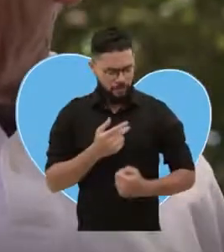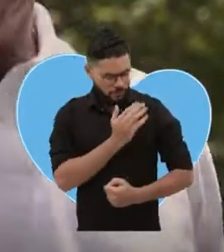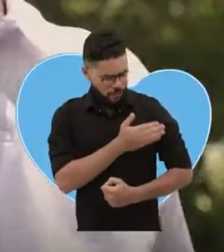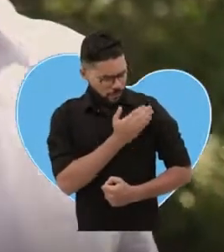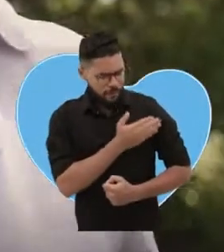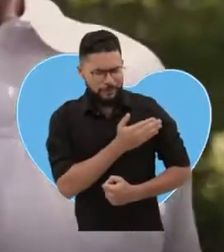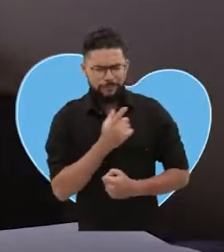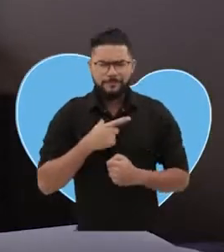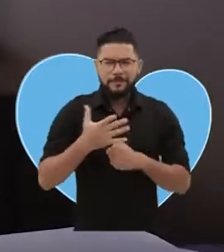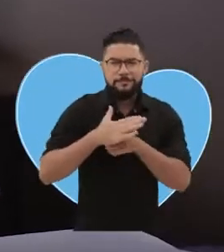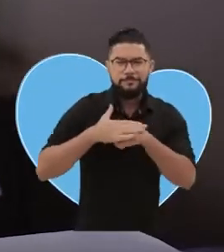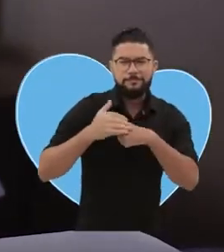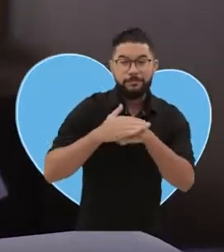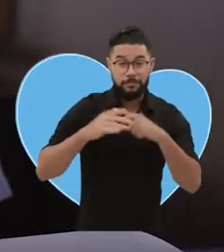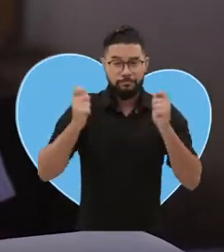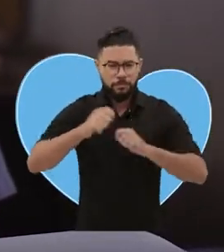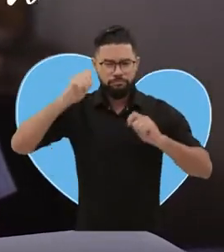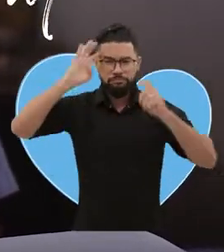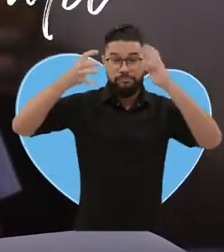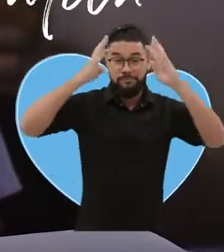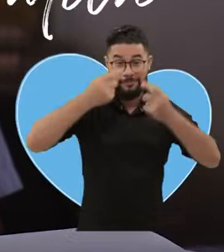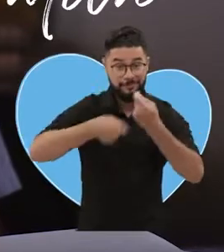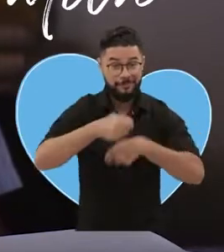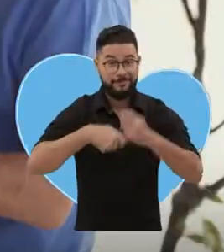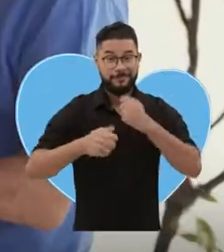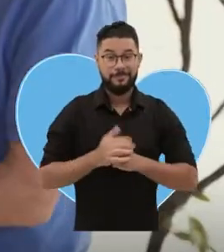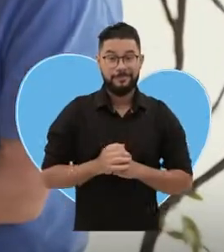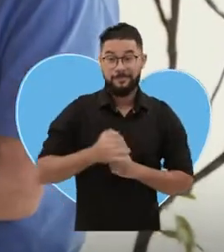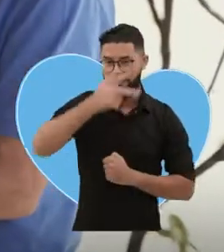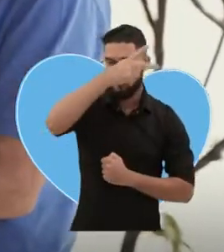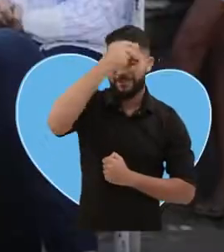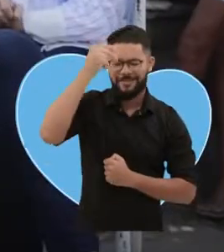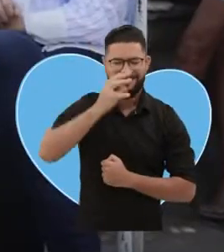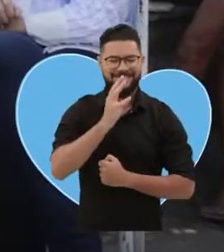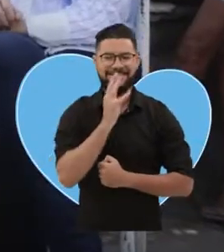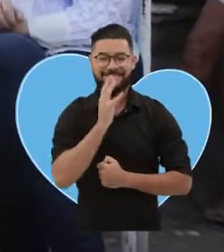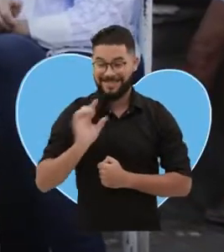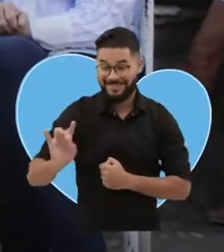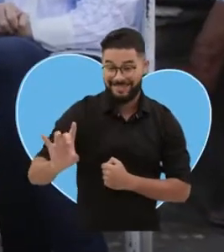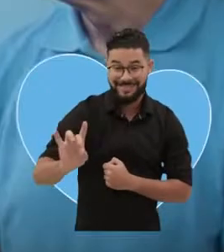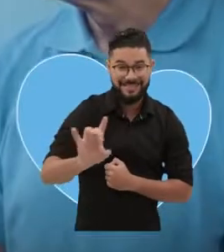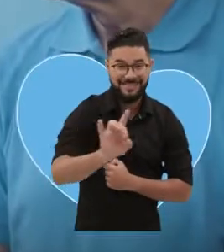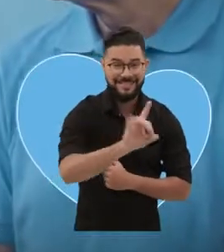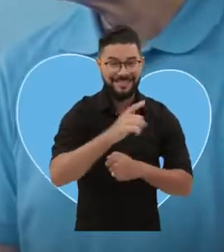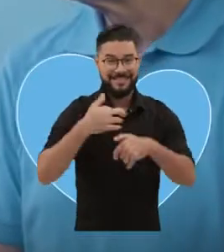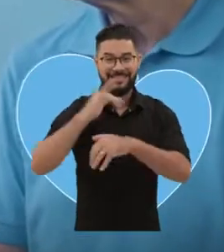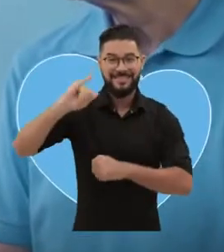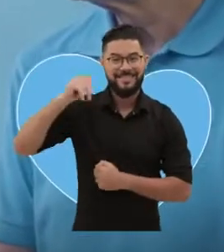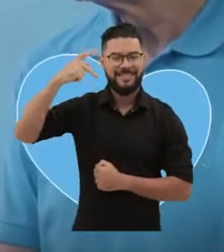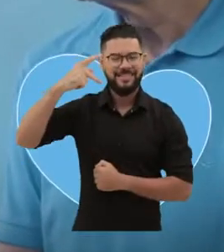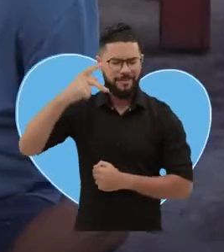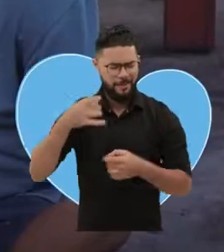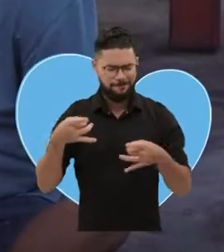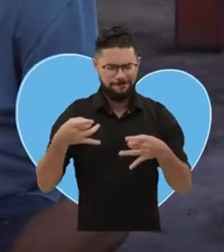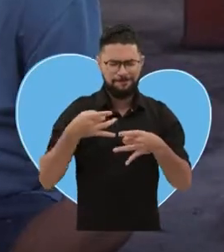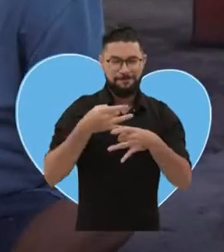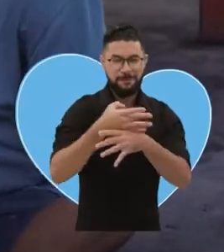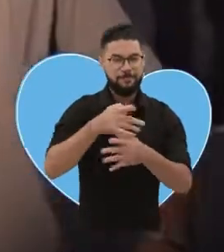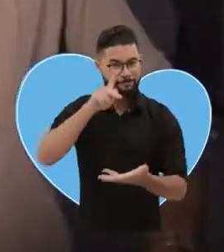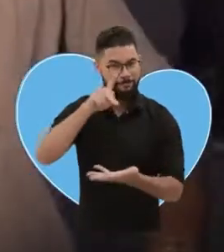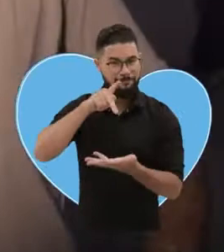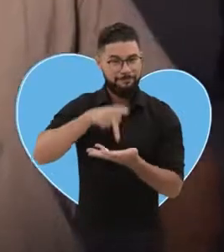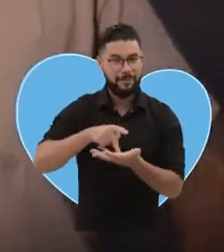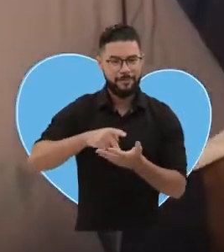com coração e capacidade administrativa. Um prefeito que conheça cada canto da cidade e que esteja